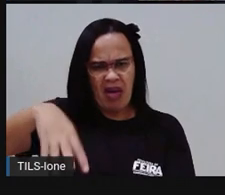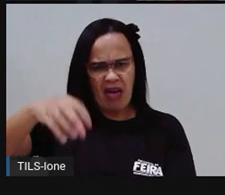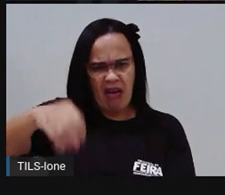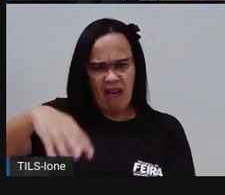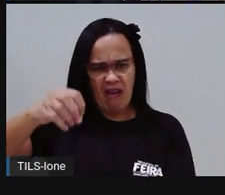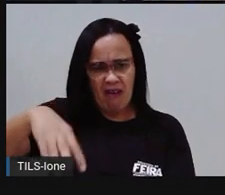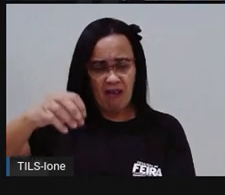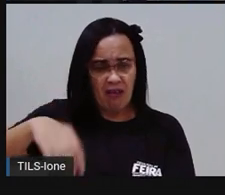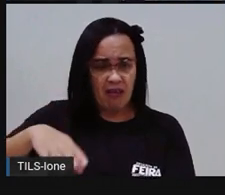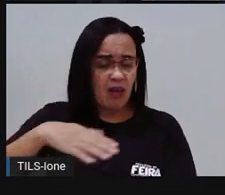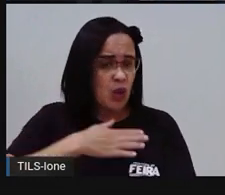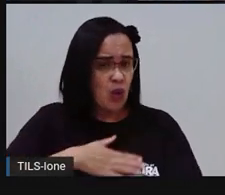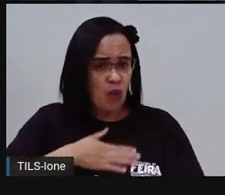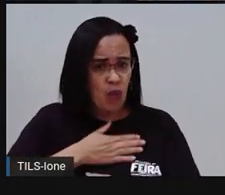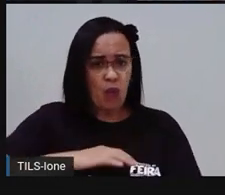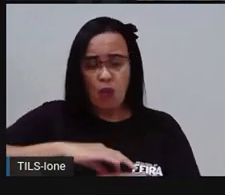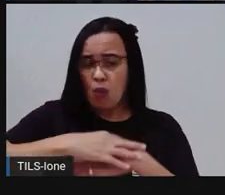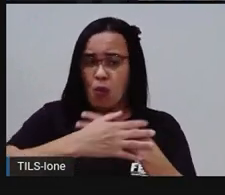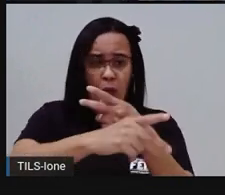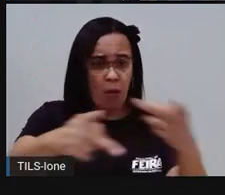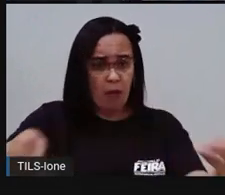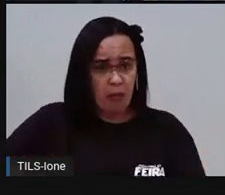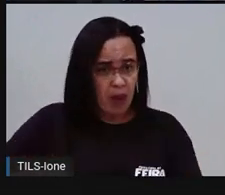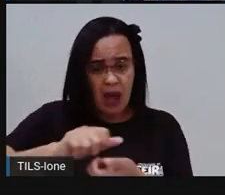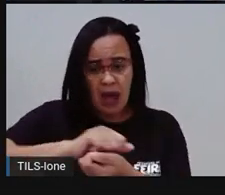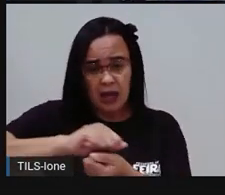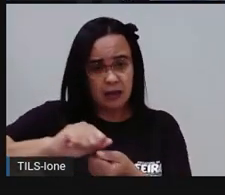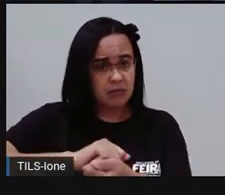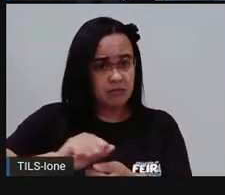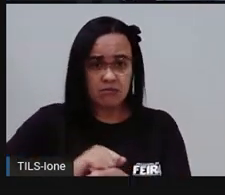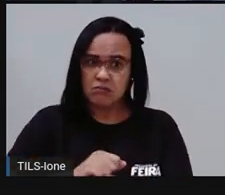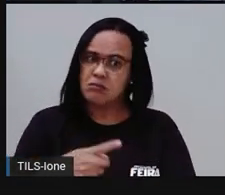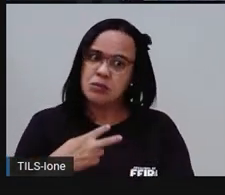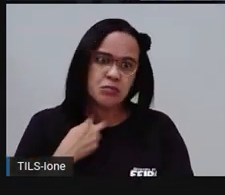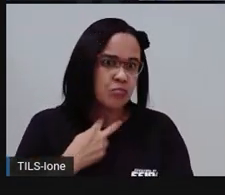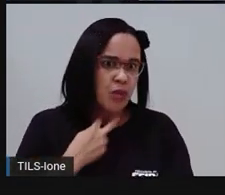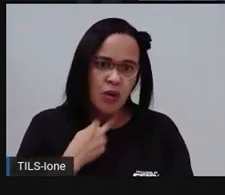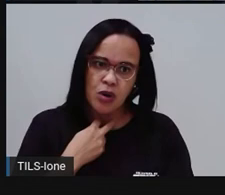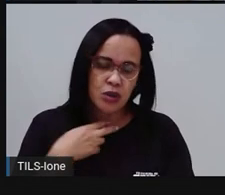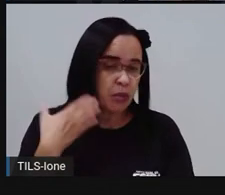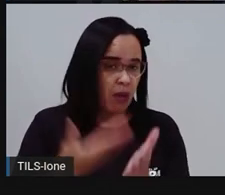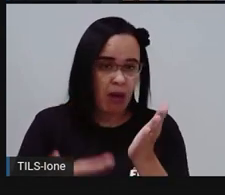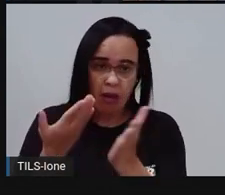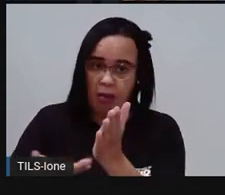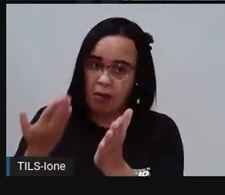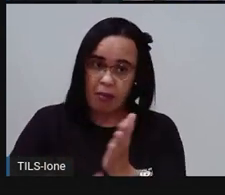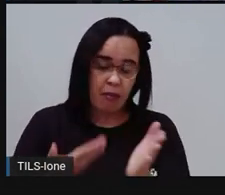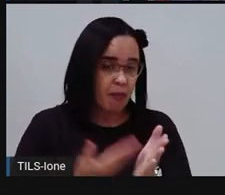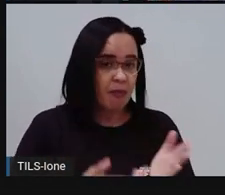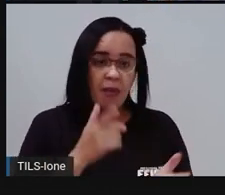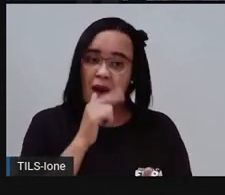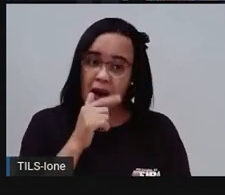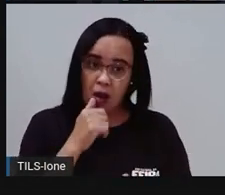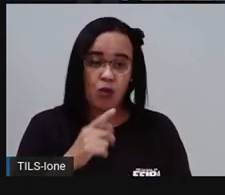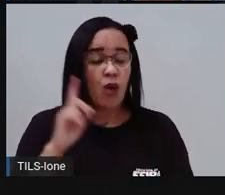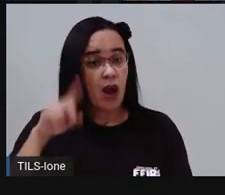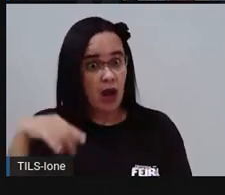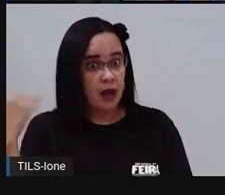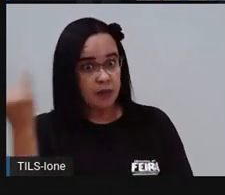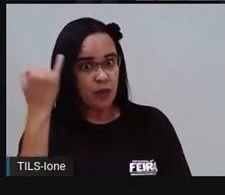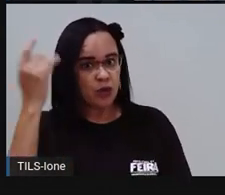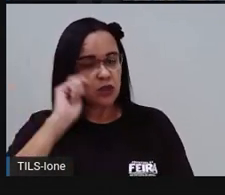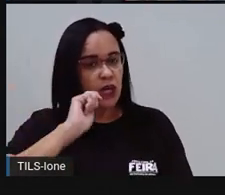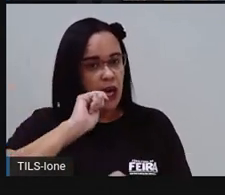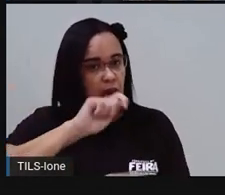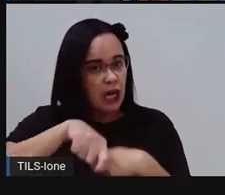corpo, lavando a louça, isso aí vai gastar muito mais água, né? E é importante a gente economizar essa água. Como a PRO